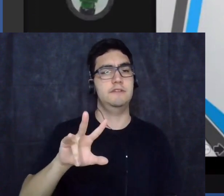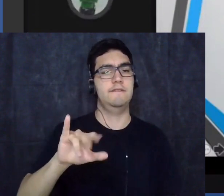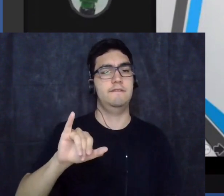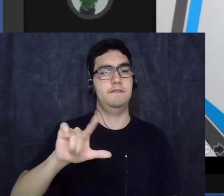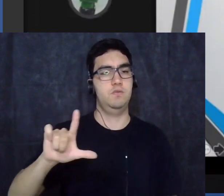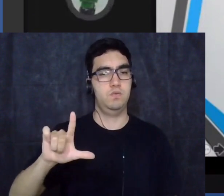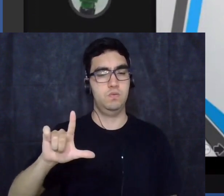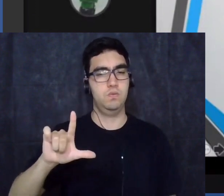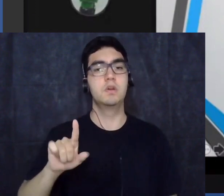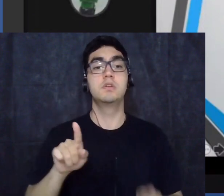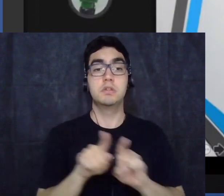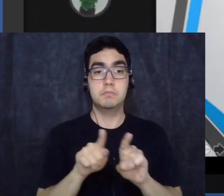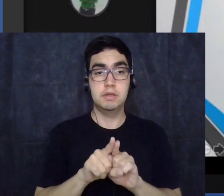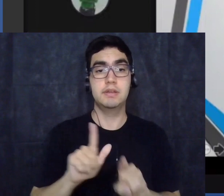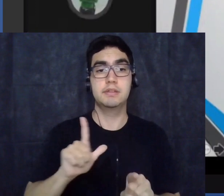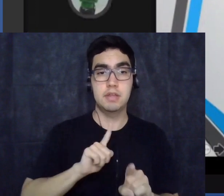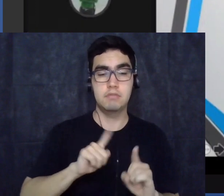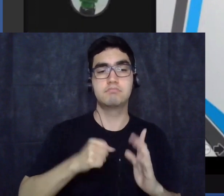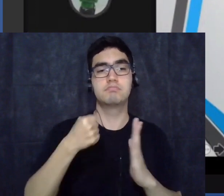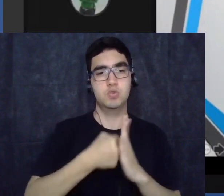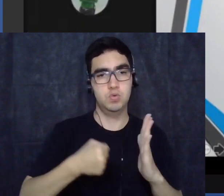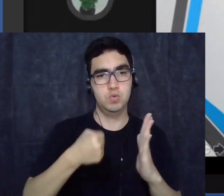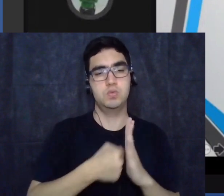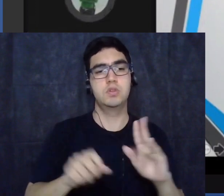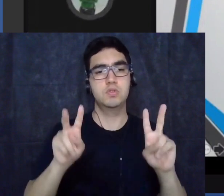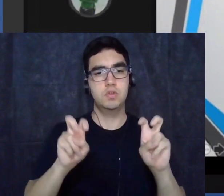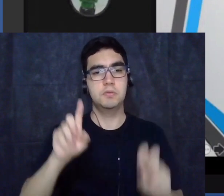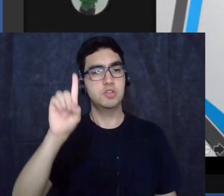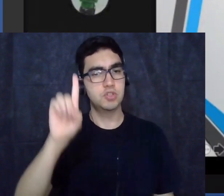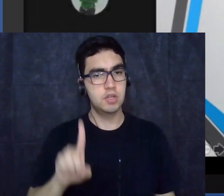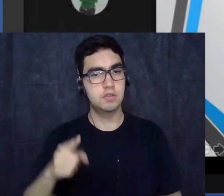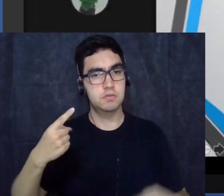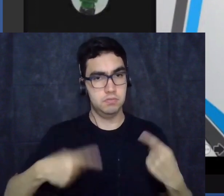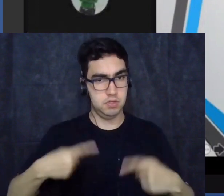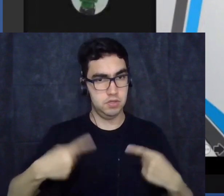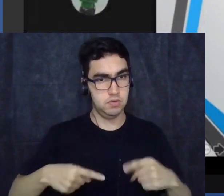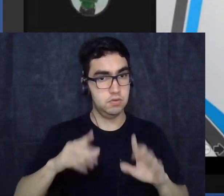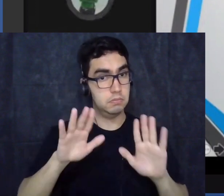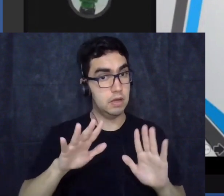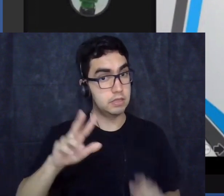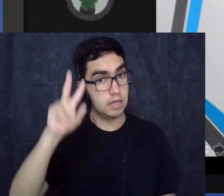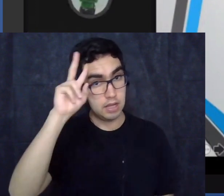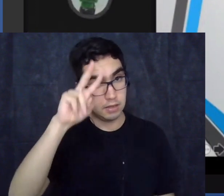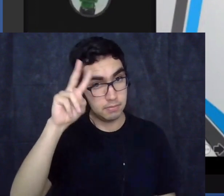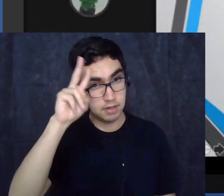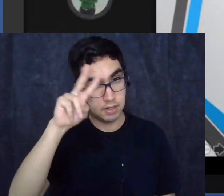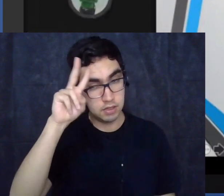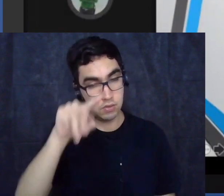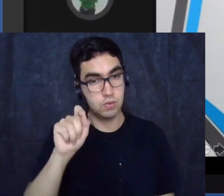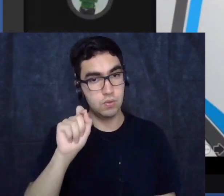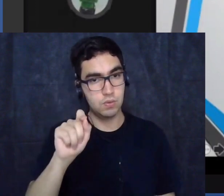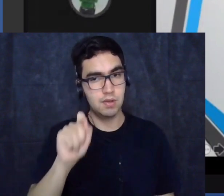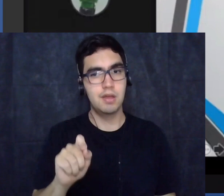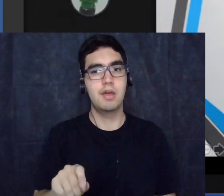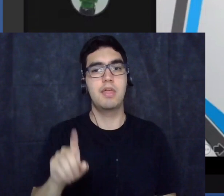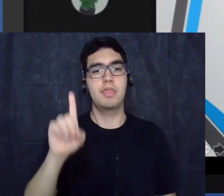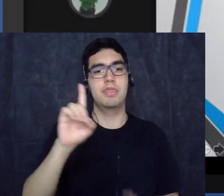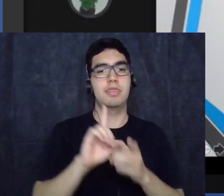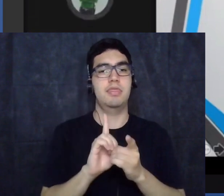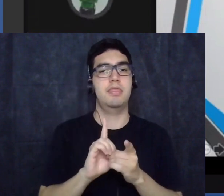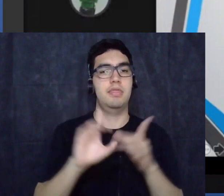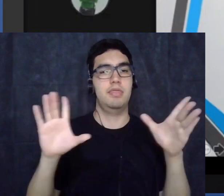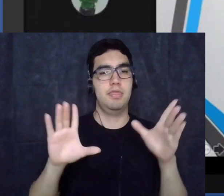há também uma luta por direitos políticos, lembrando que a democracia era